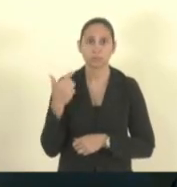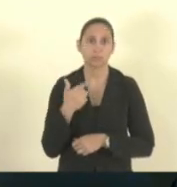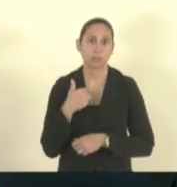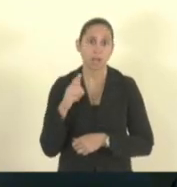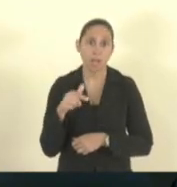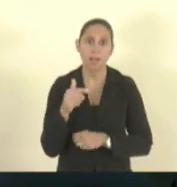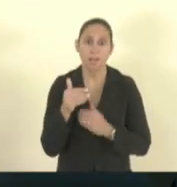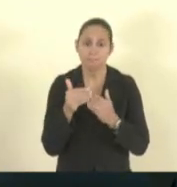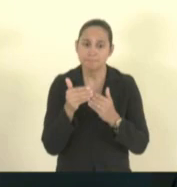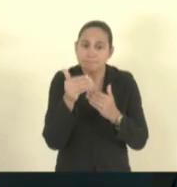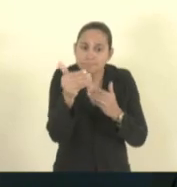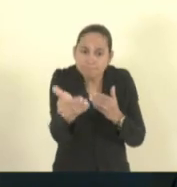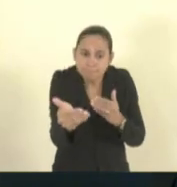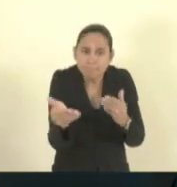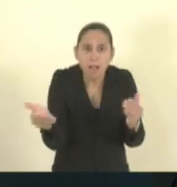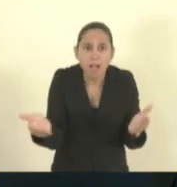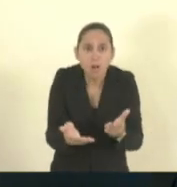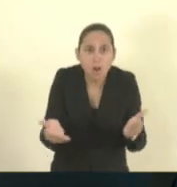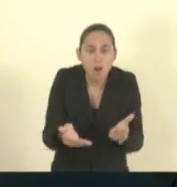é algo recente